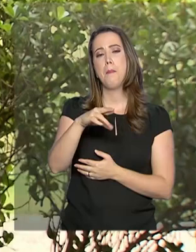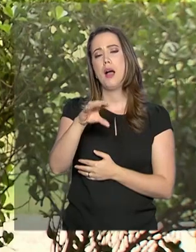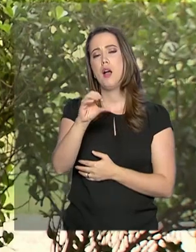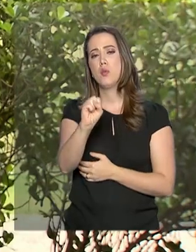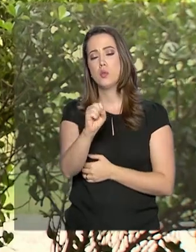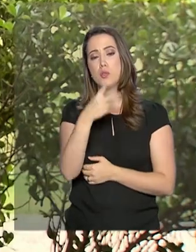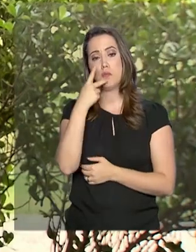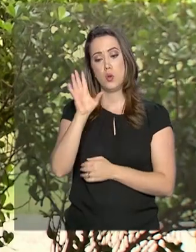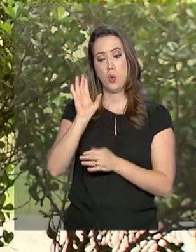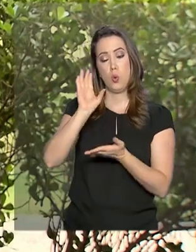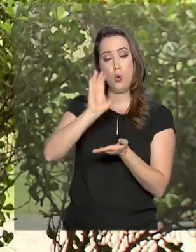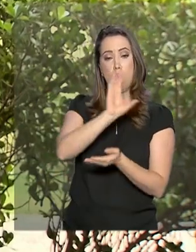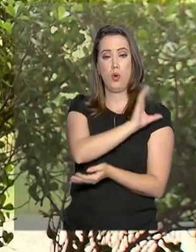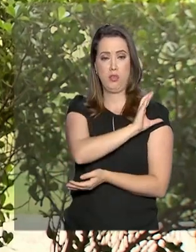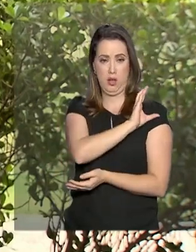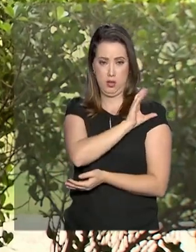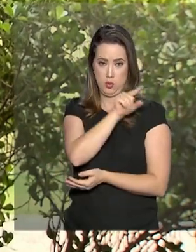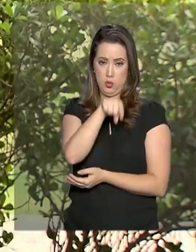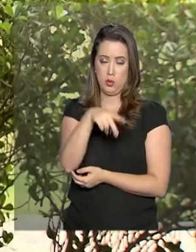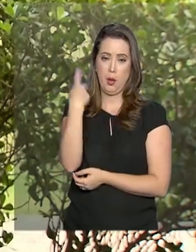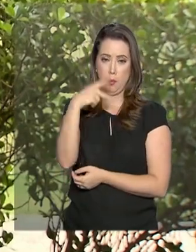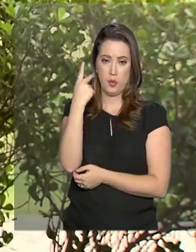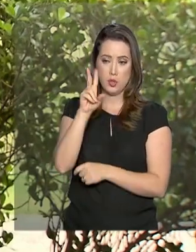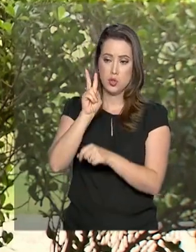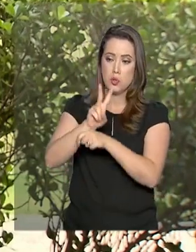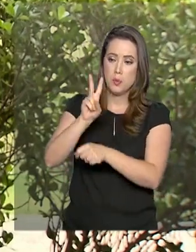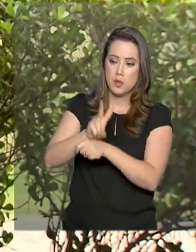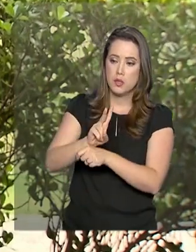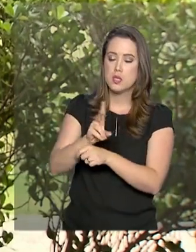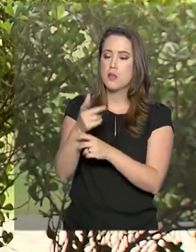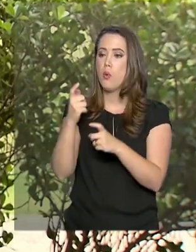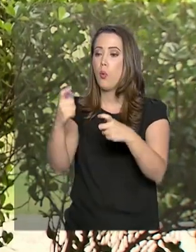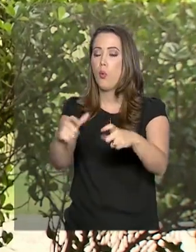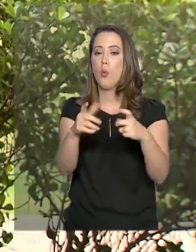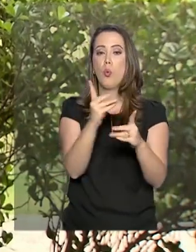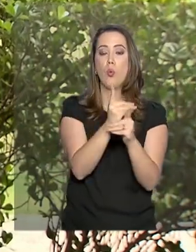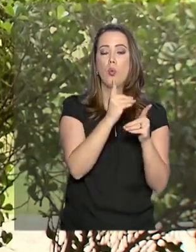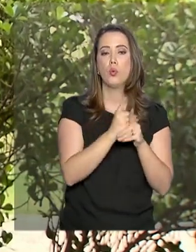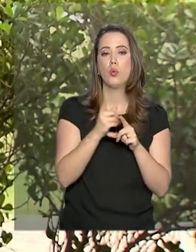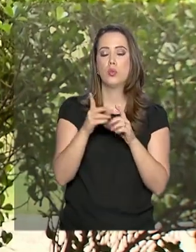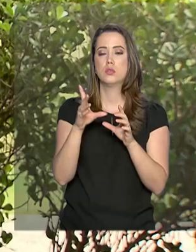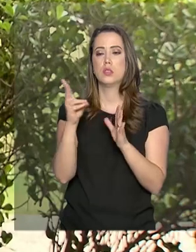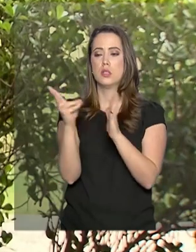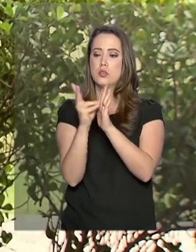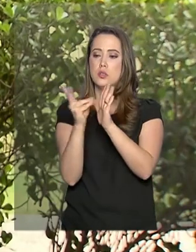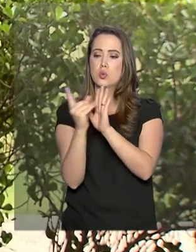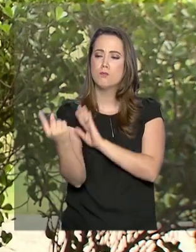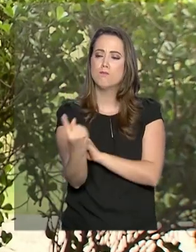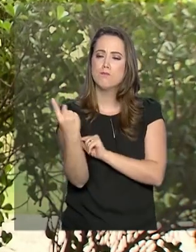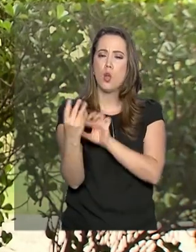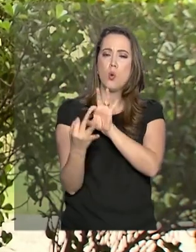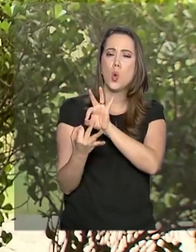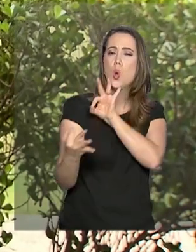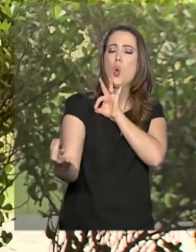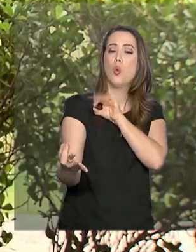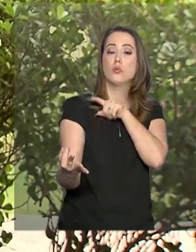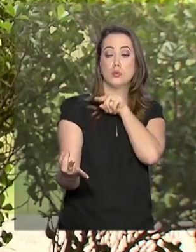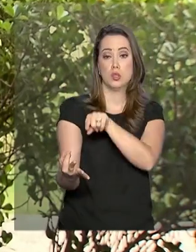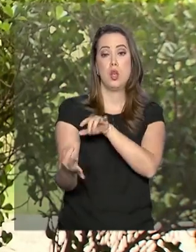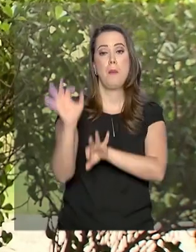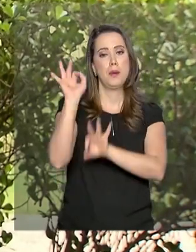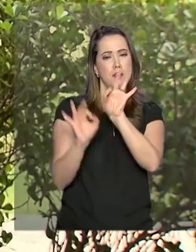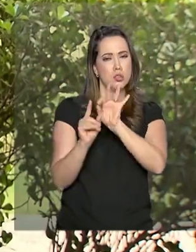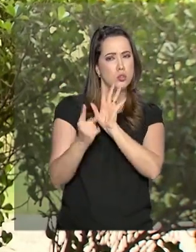coordenador da Política de Proteção e Localização de Índios Isolados da FUNAI, a operação vem sendo planejada